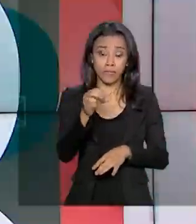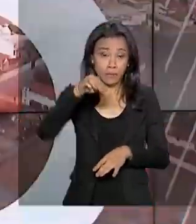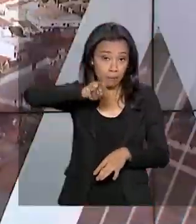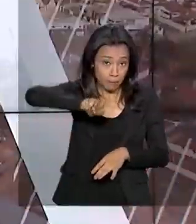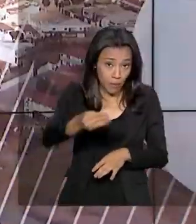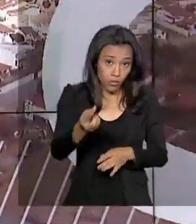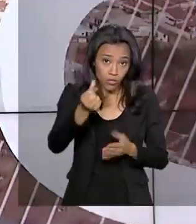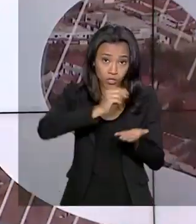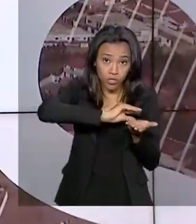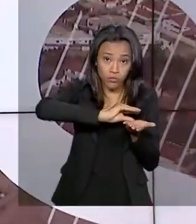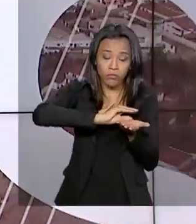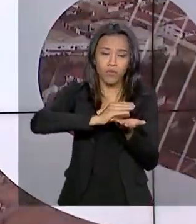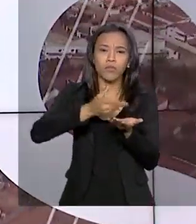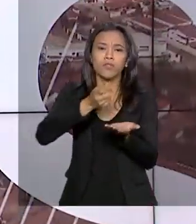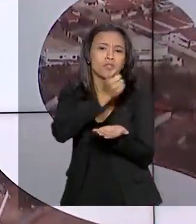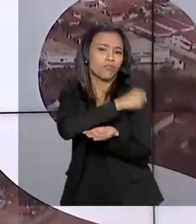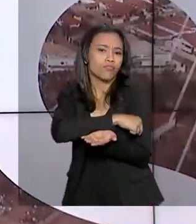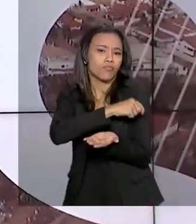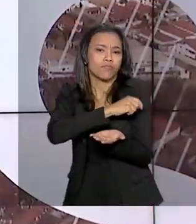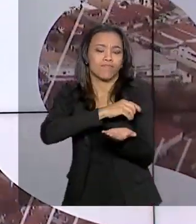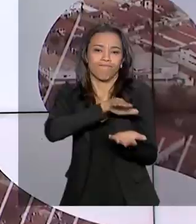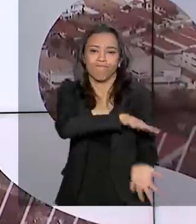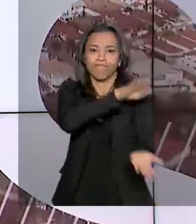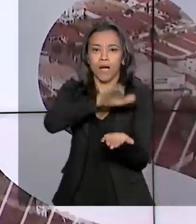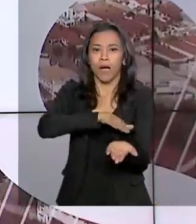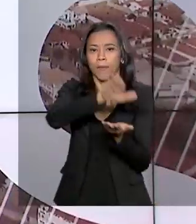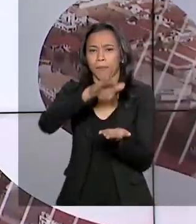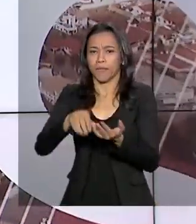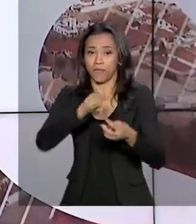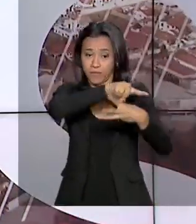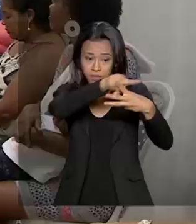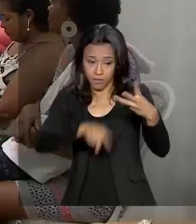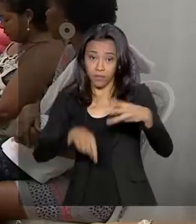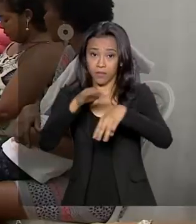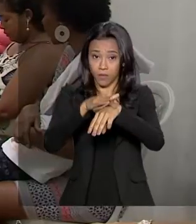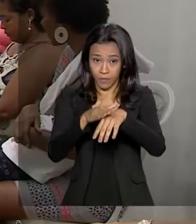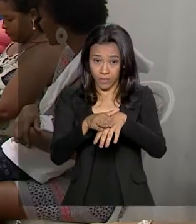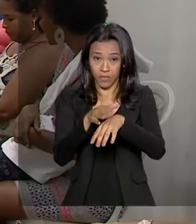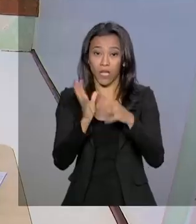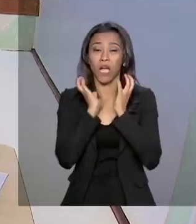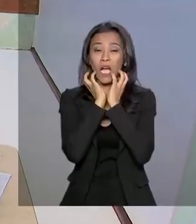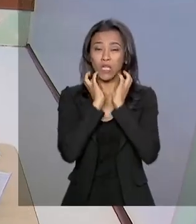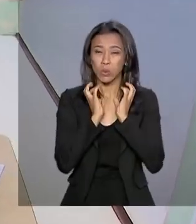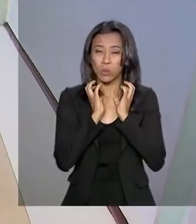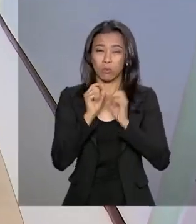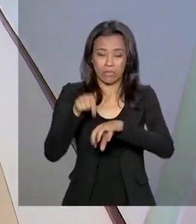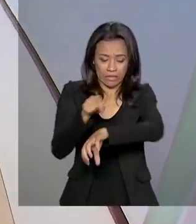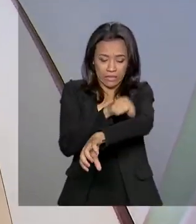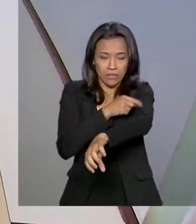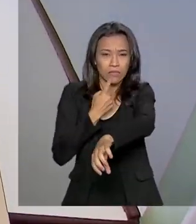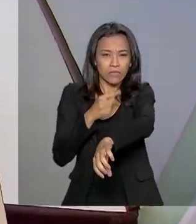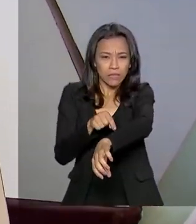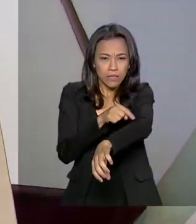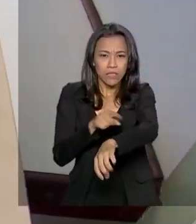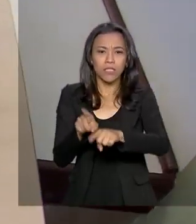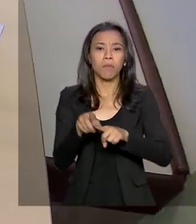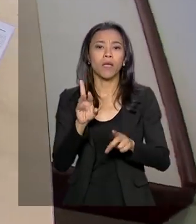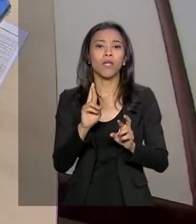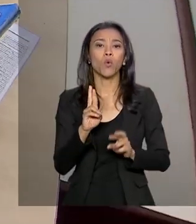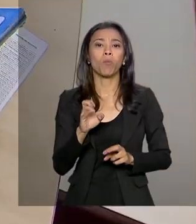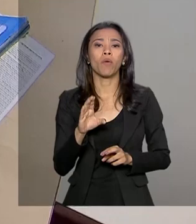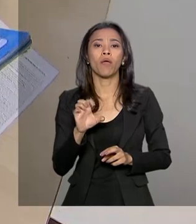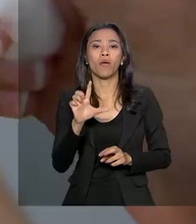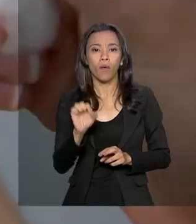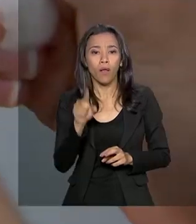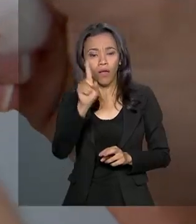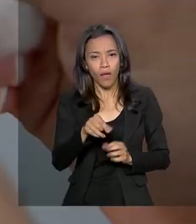tríplice viral, que protege contra sarampo, cachumba e rubeula. As doses são para atender o calendário nacional de vacinação